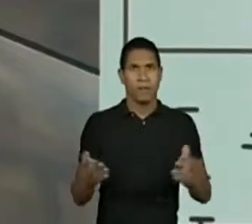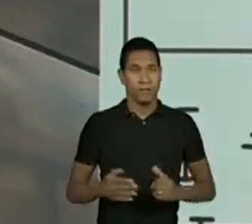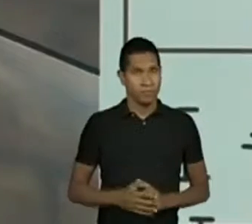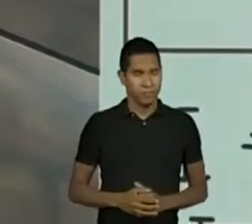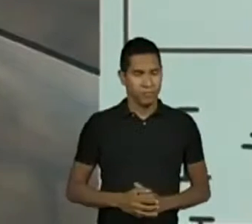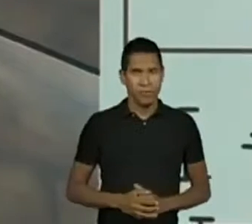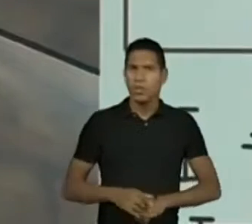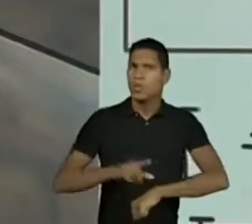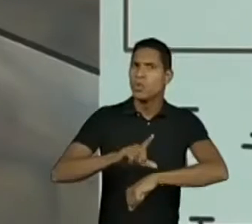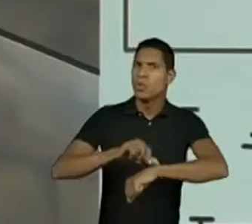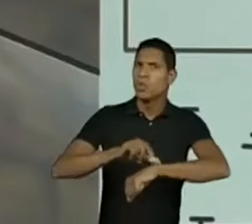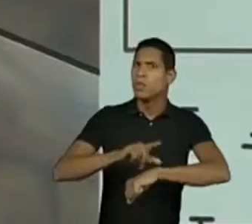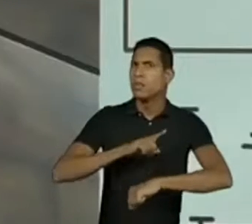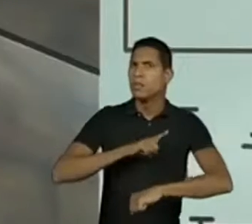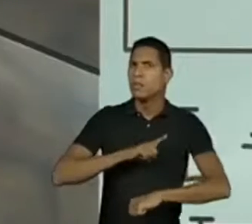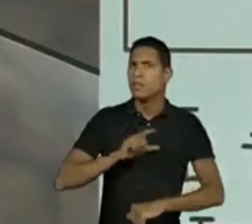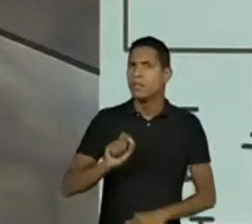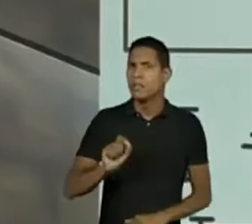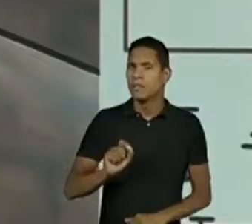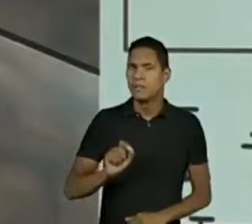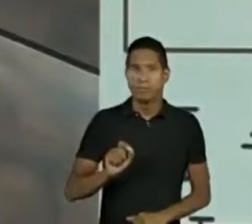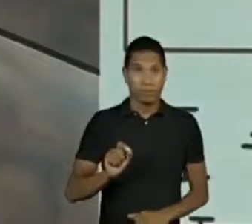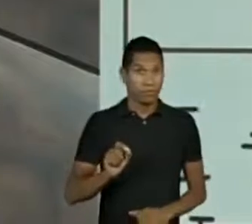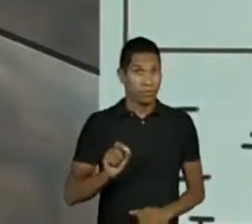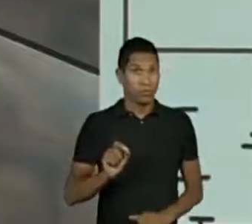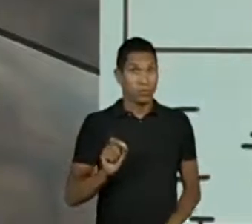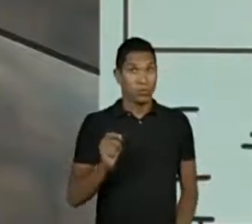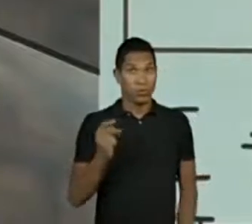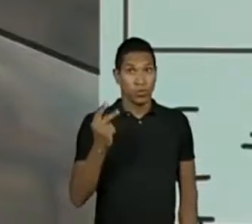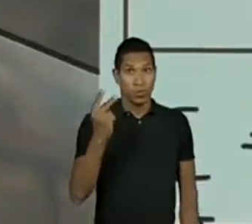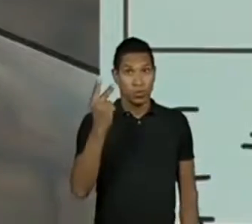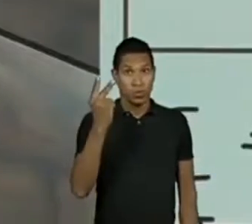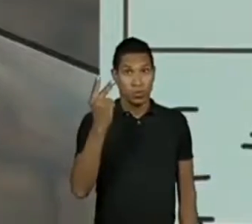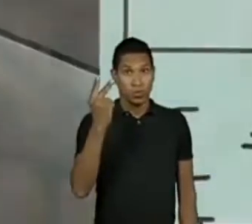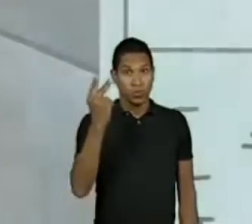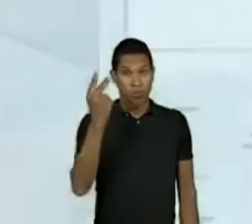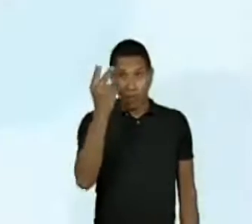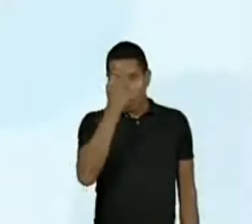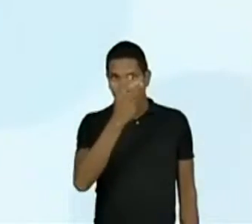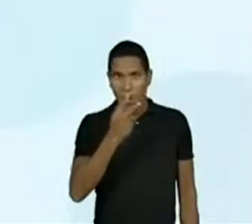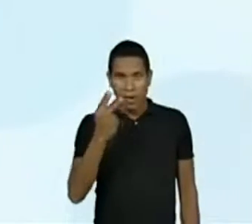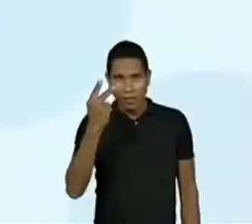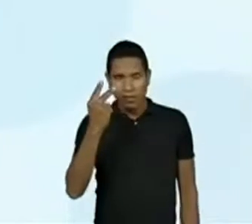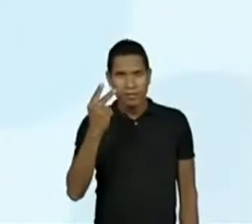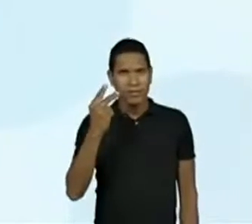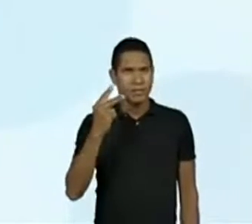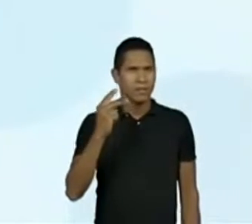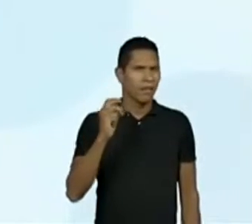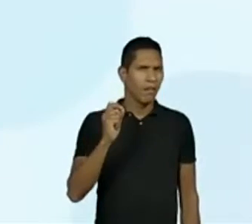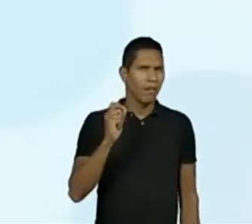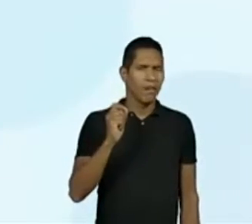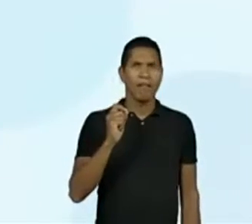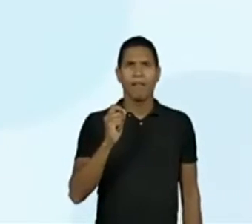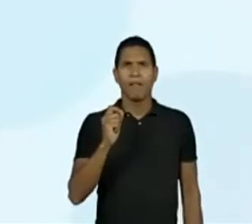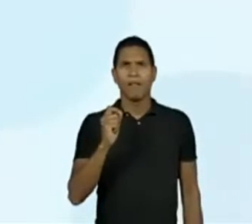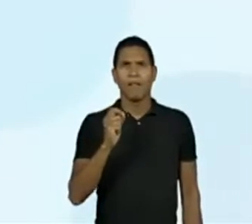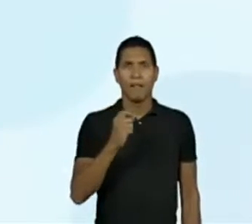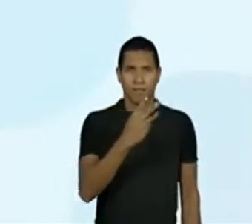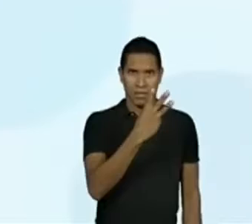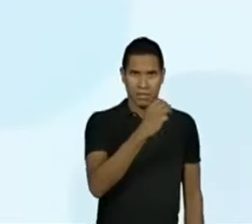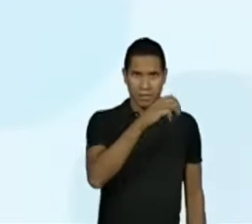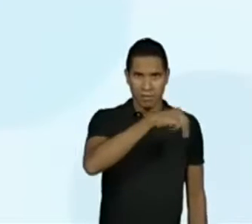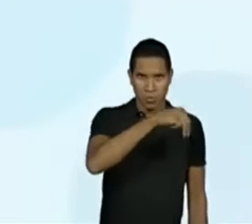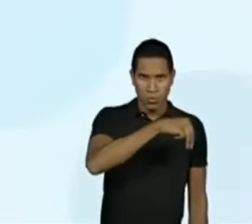marcando? 2 horas e 30 minutos. Alguém já apontou ali, eu vou registrar.